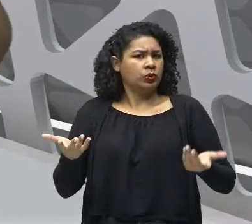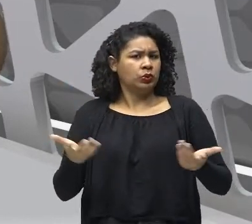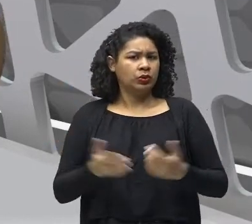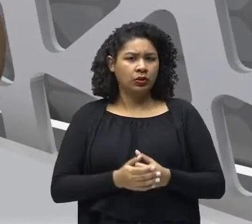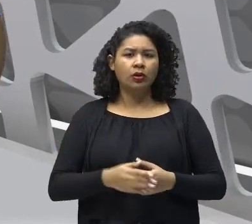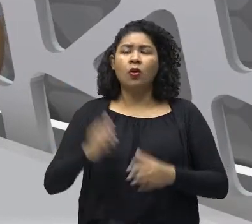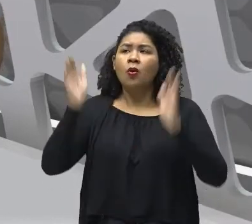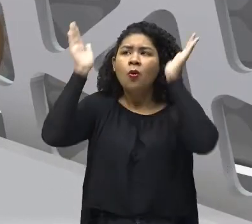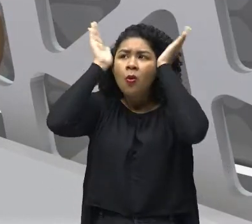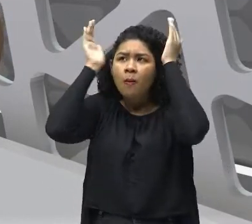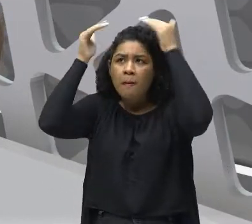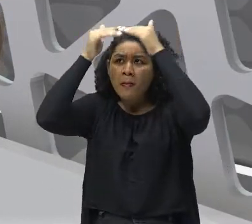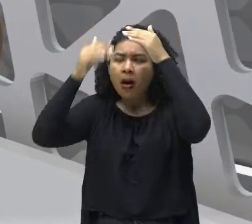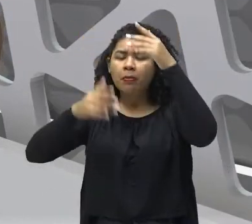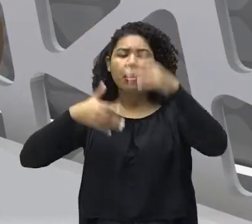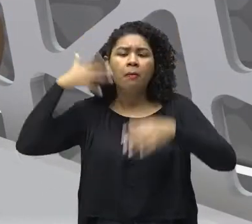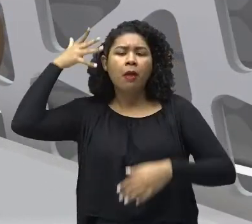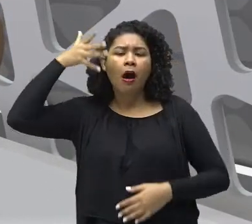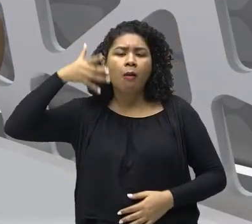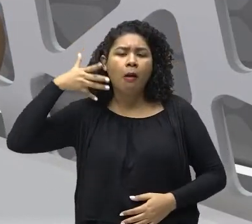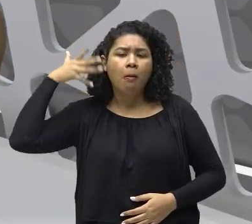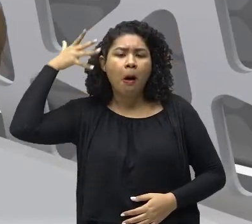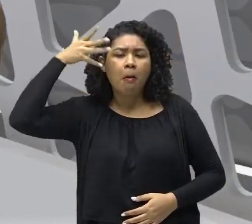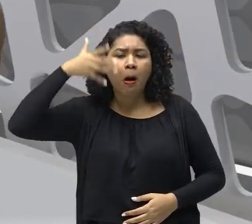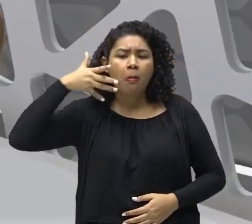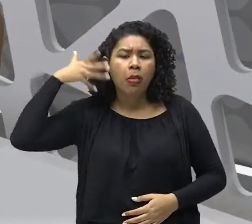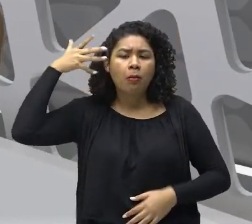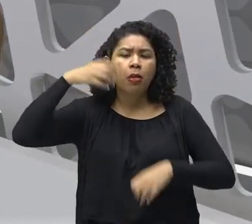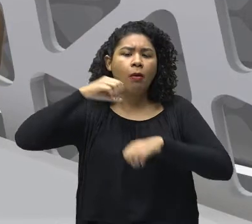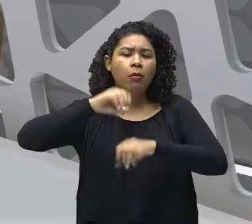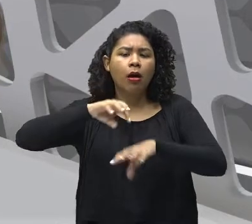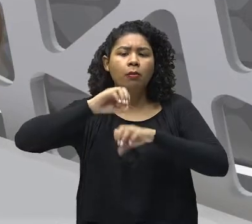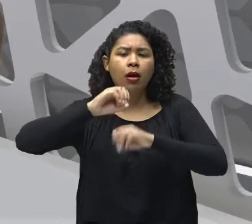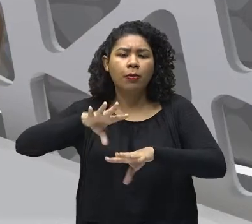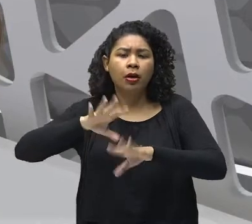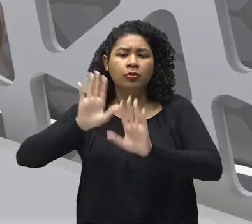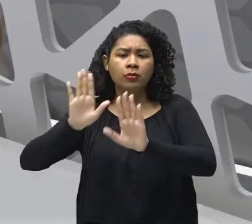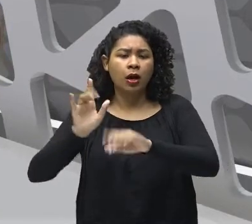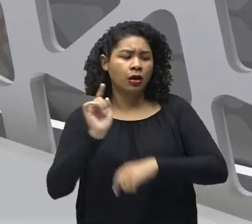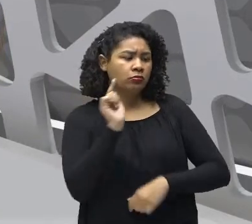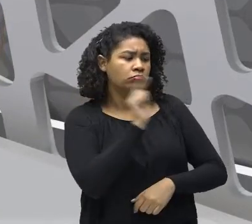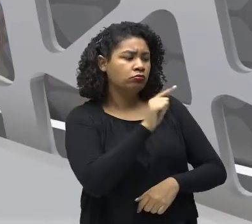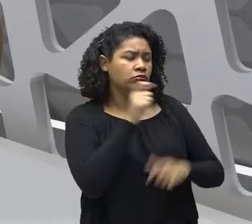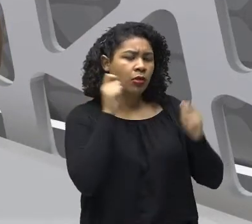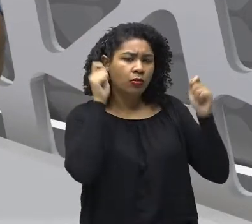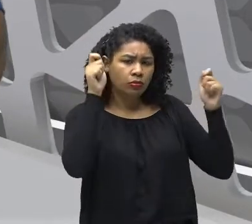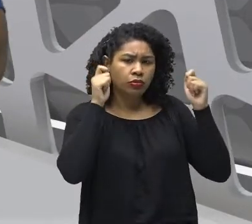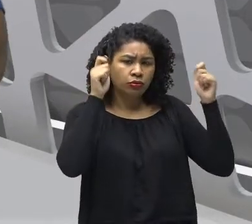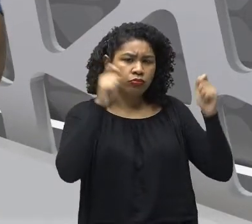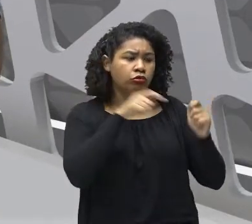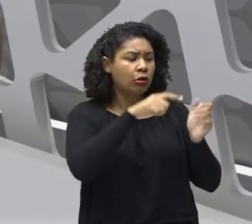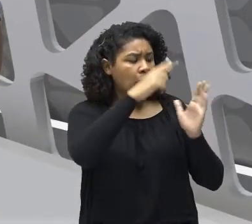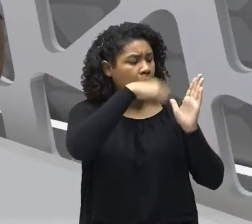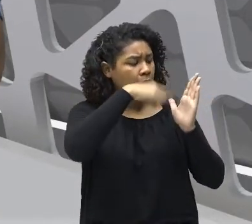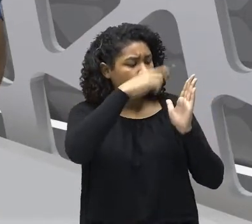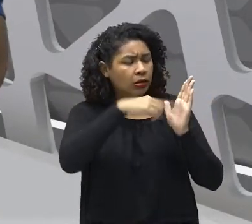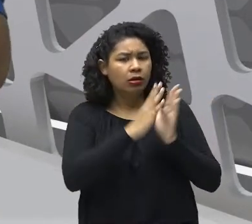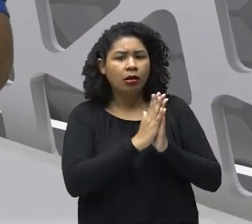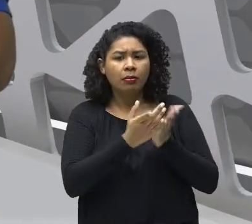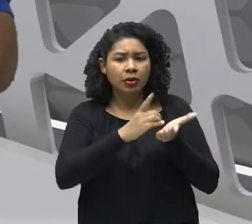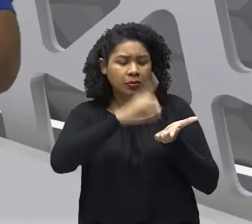coisa, mas ao se lê e interpretar a Bíblia, tinha outra. Então, ver rapidamente, recapitulando,